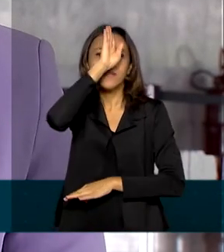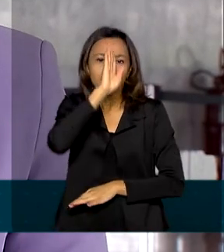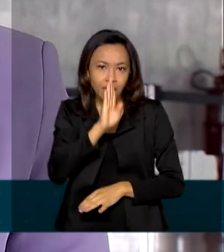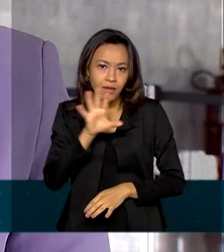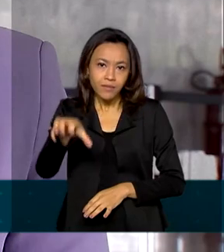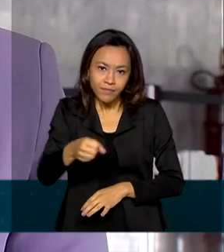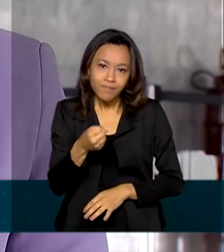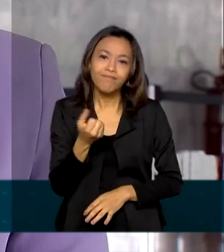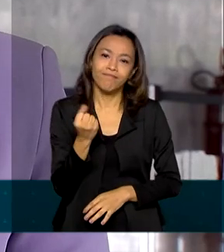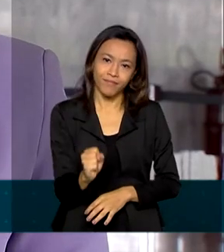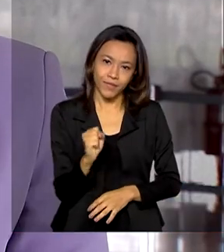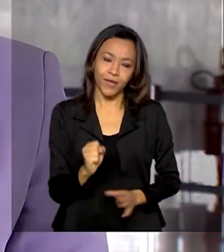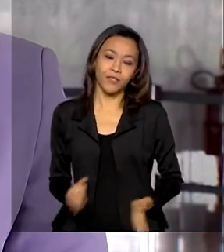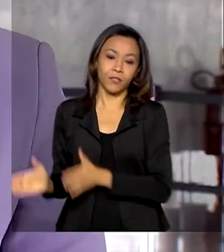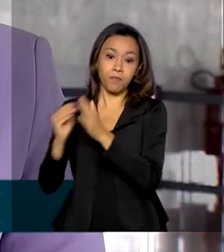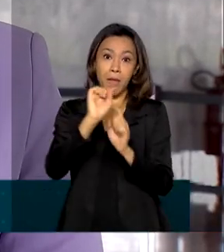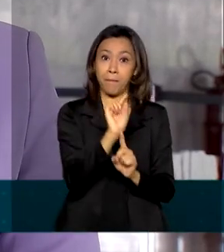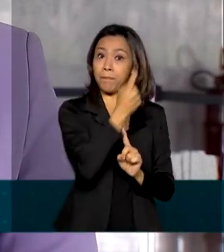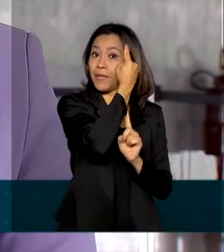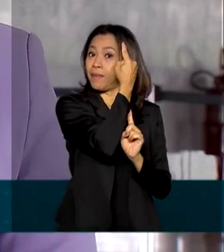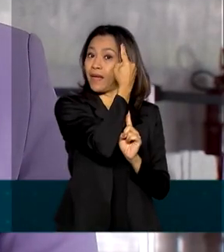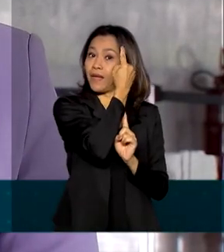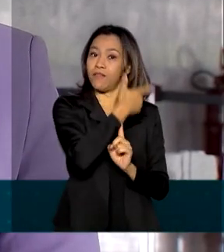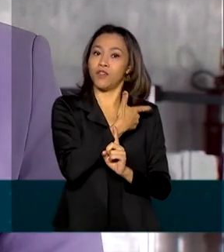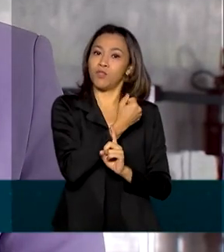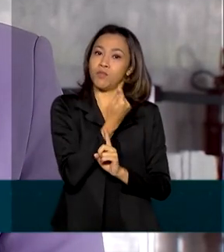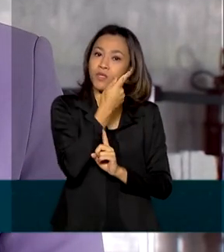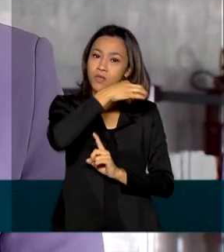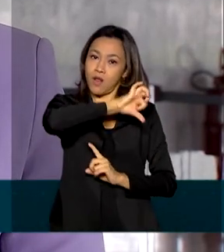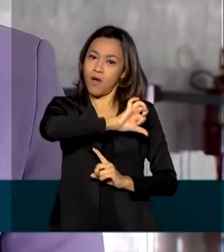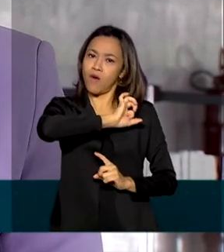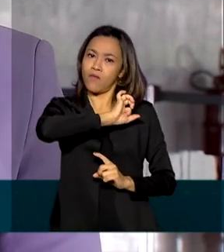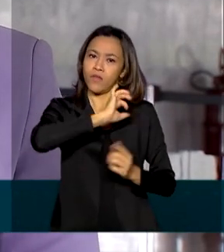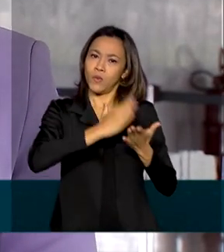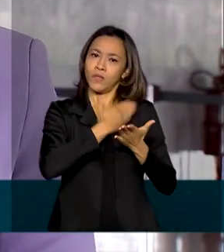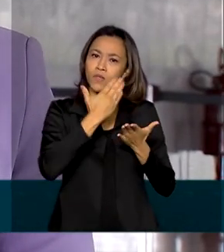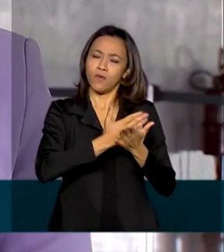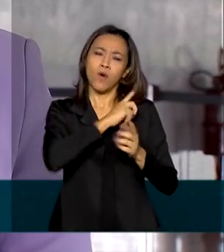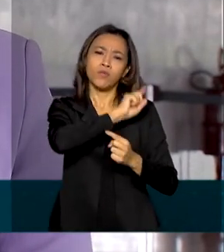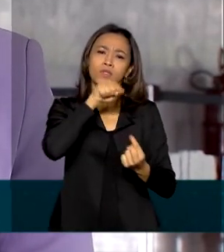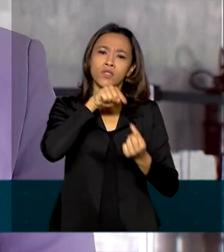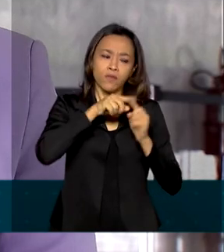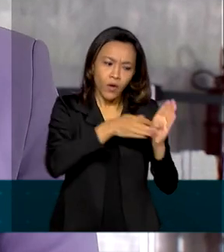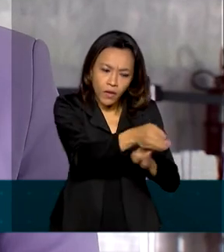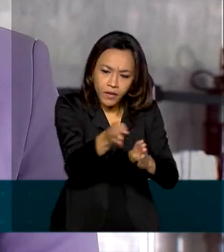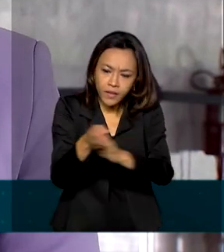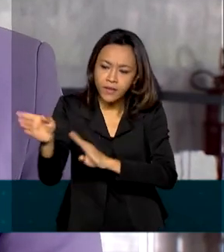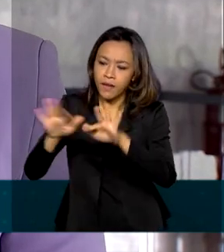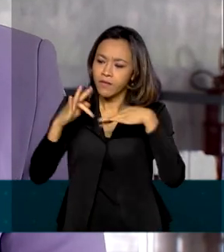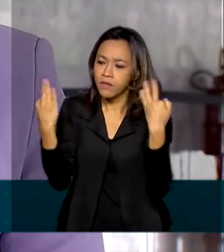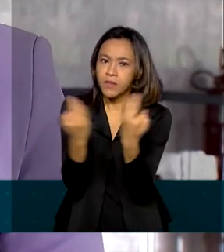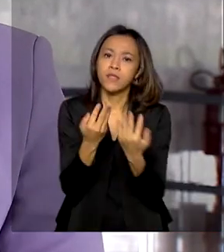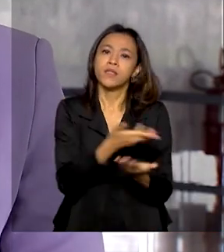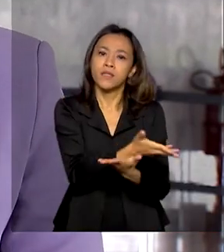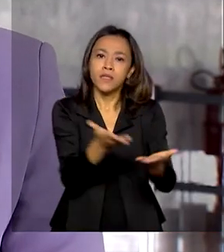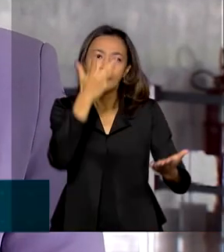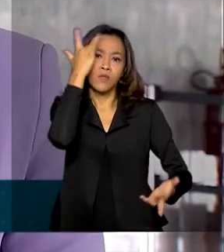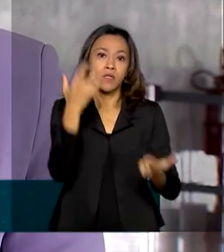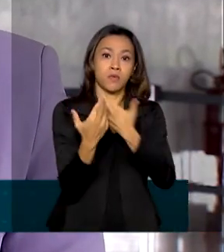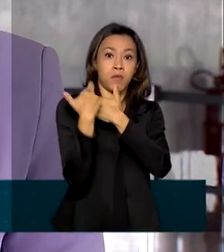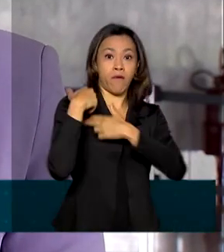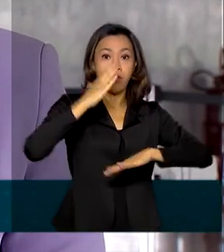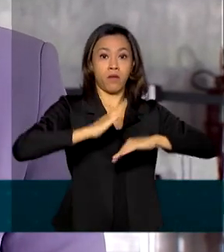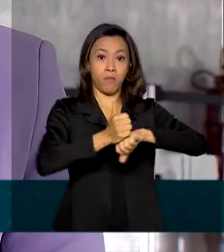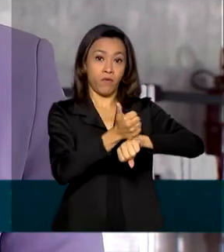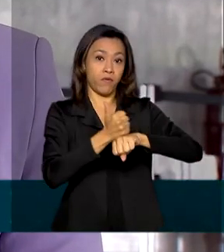primeira versão do Guia foi lançada em 2019 com o objetivo de orientar famílias responsáveis e profissionais de